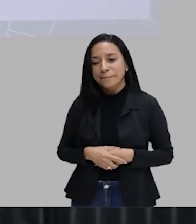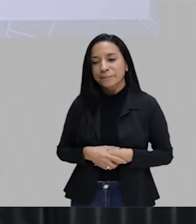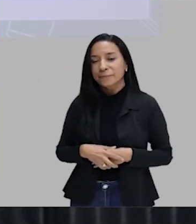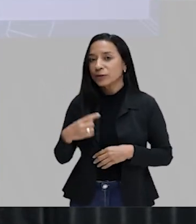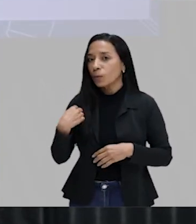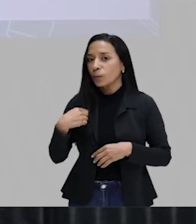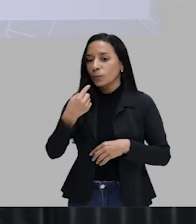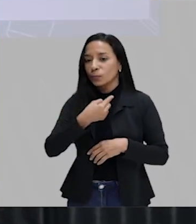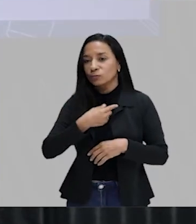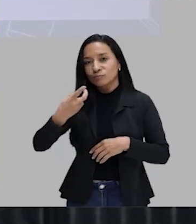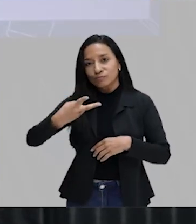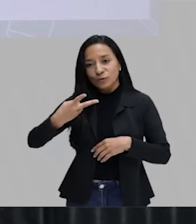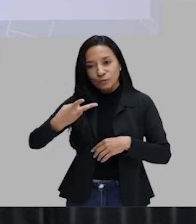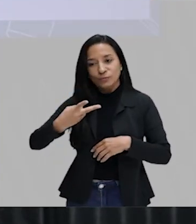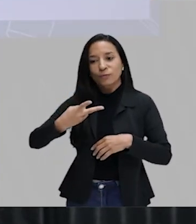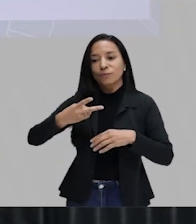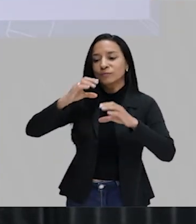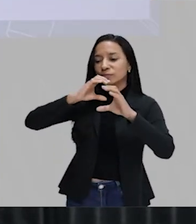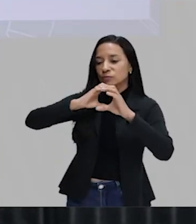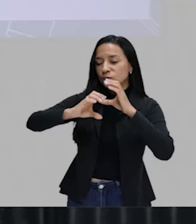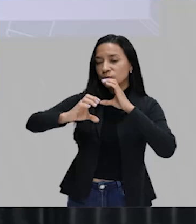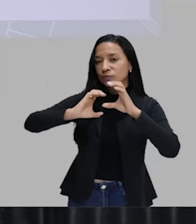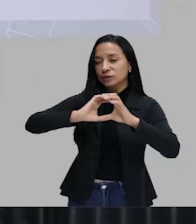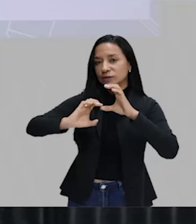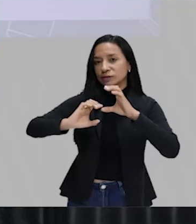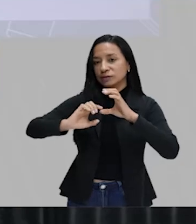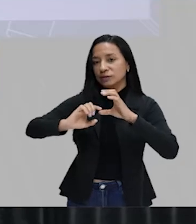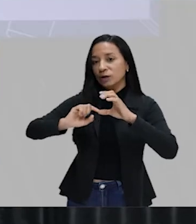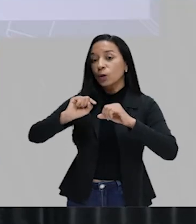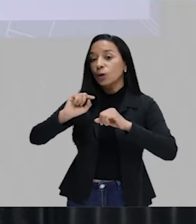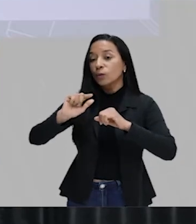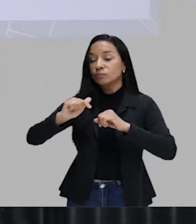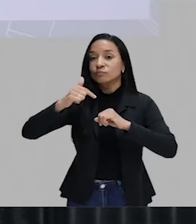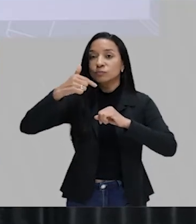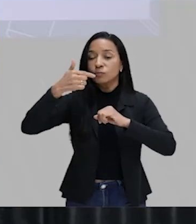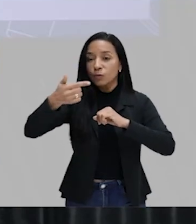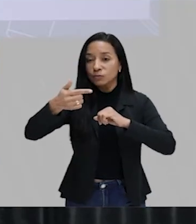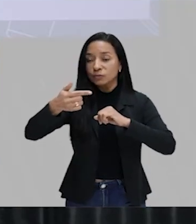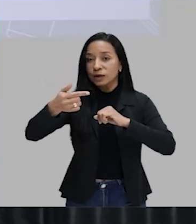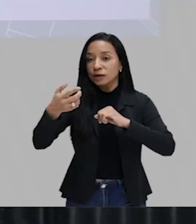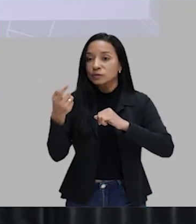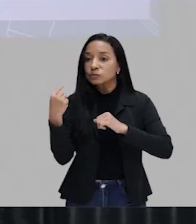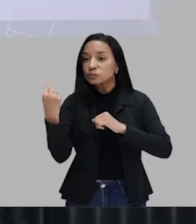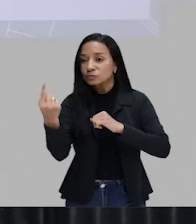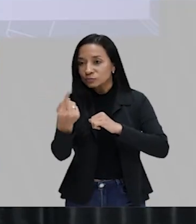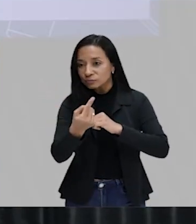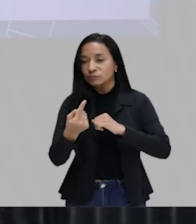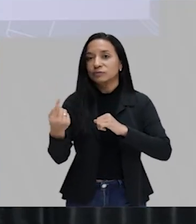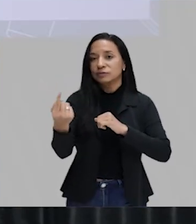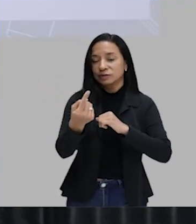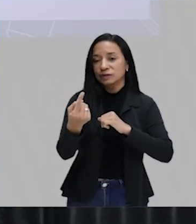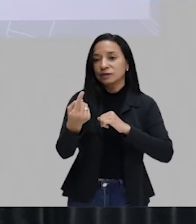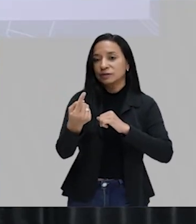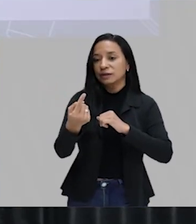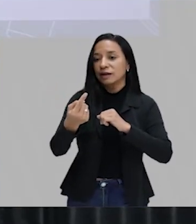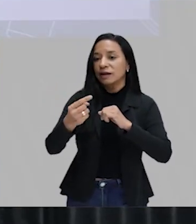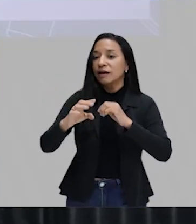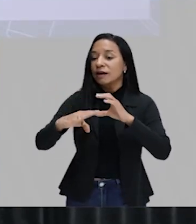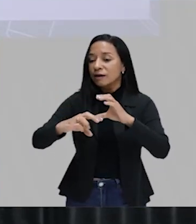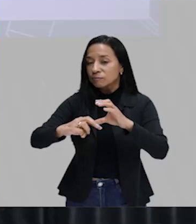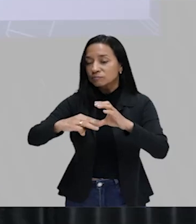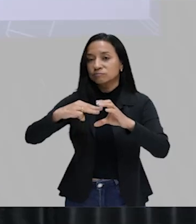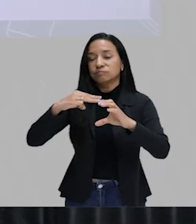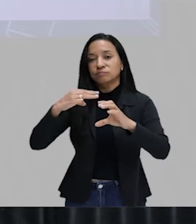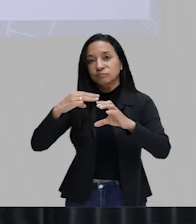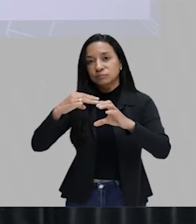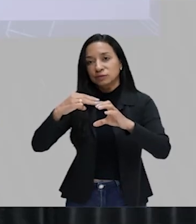nós somos os emissores. Vocês, chuchus, que estão do outro lado, são os receptores. Nós